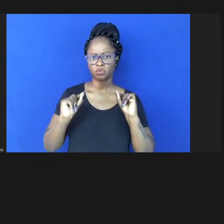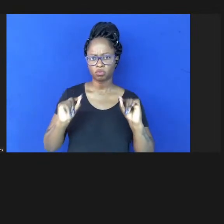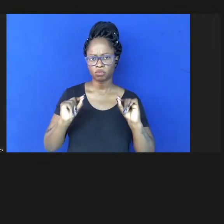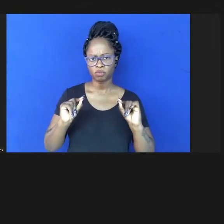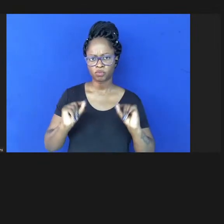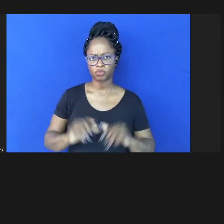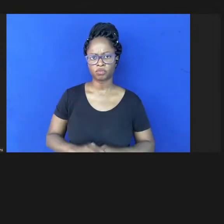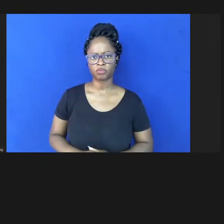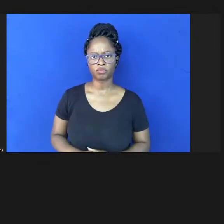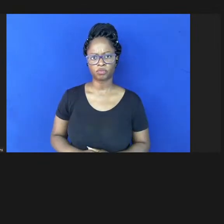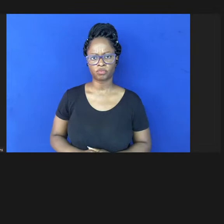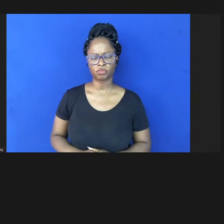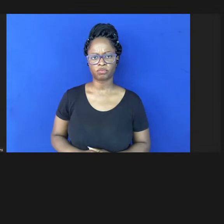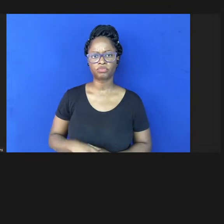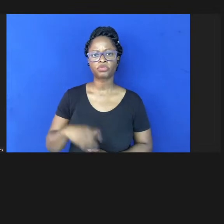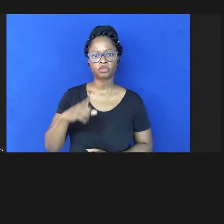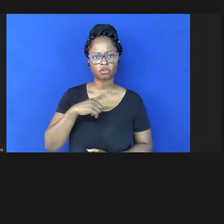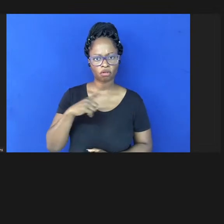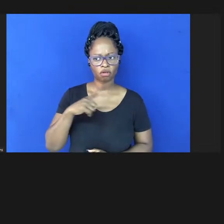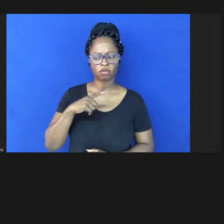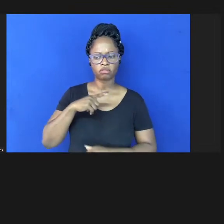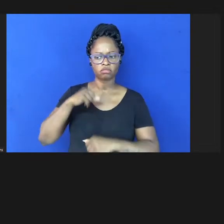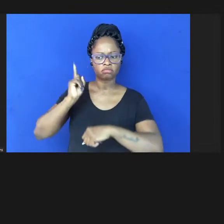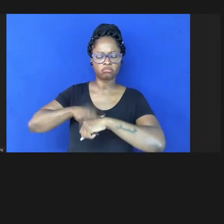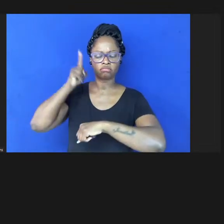ter um acesso imediato